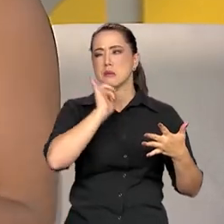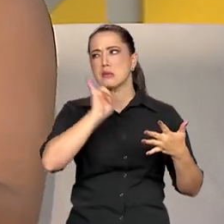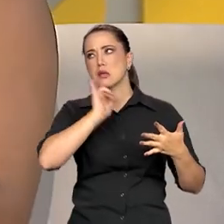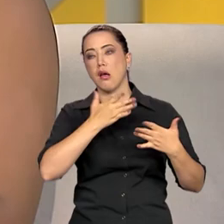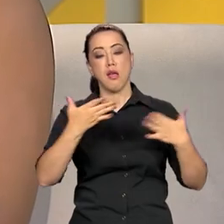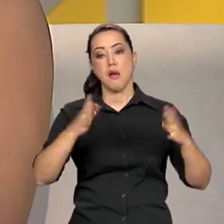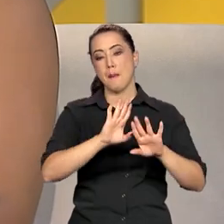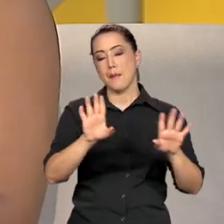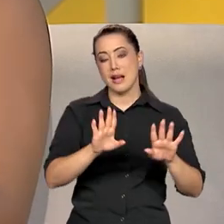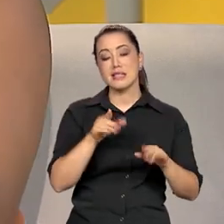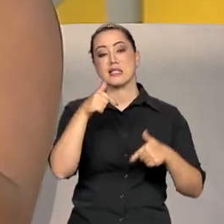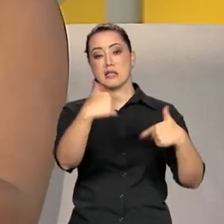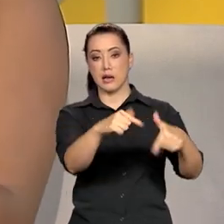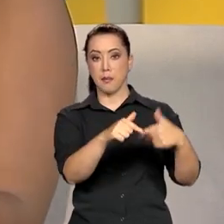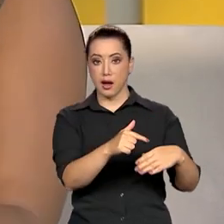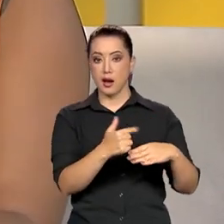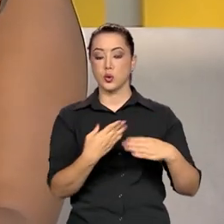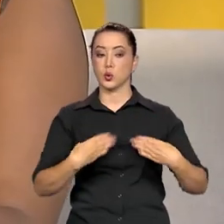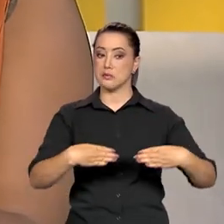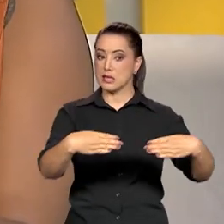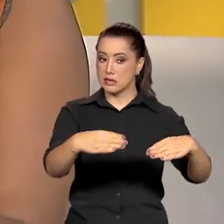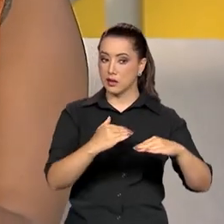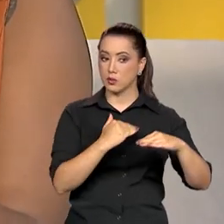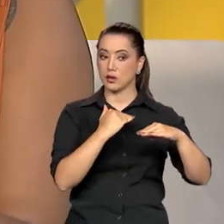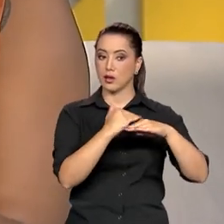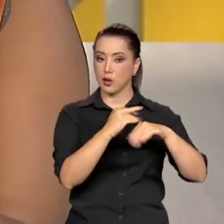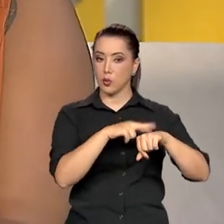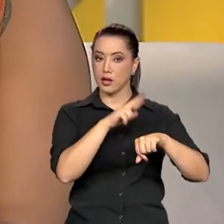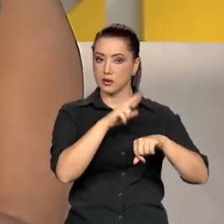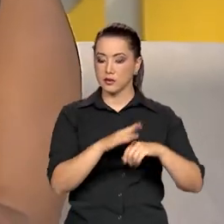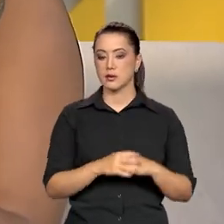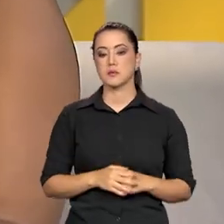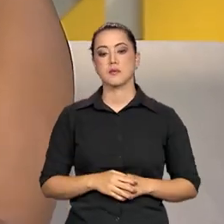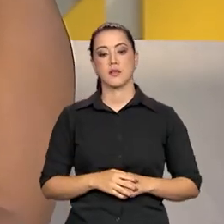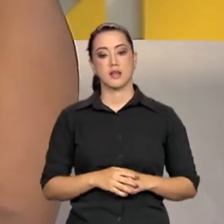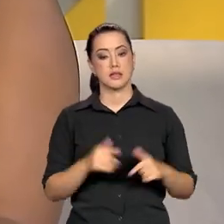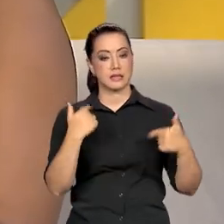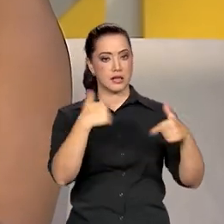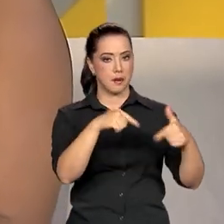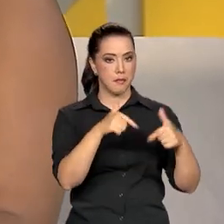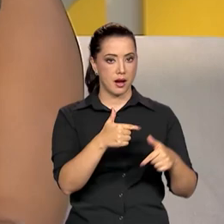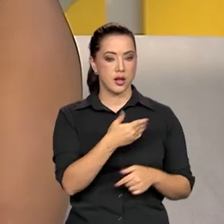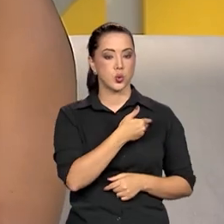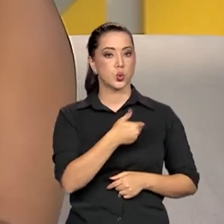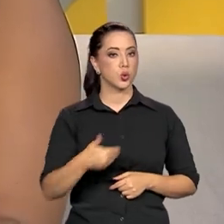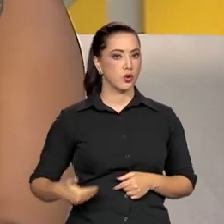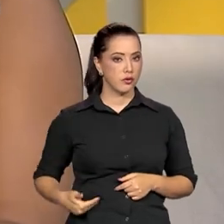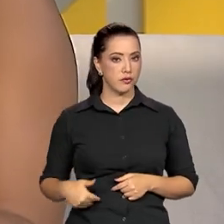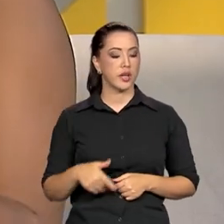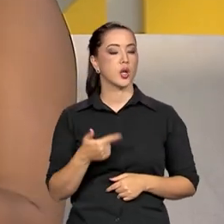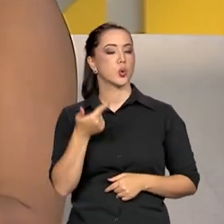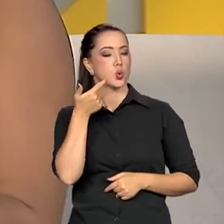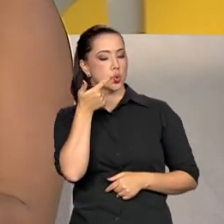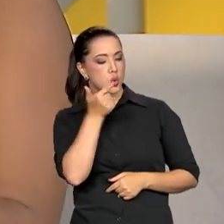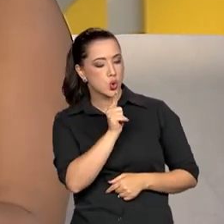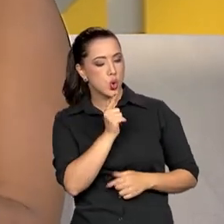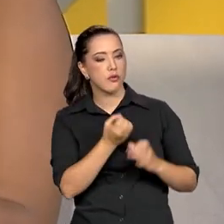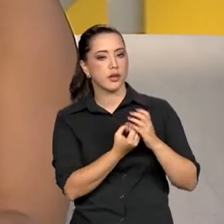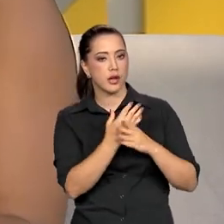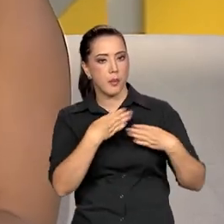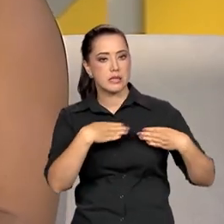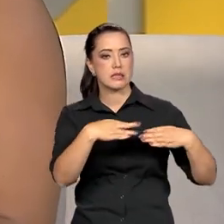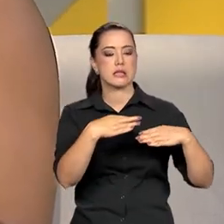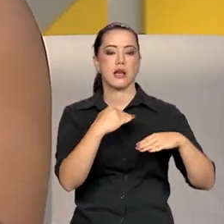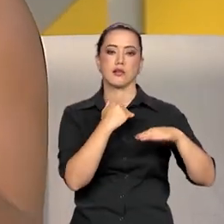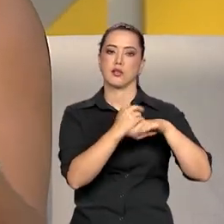Racial, essa iniciativa, vou um pouco além, vou voltar, a iniciativa do governo de ter a reestruturação desse ministério, a iniciativa